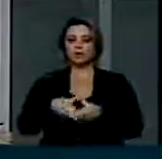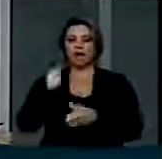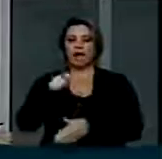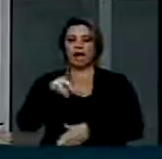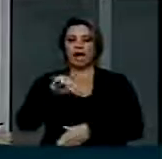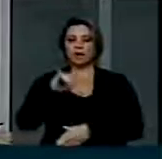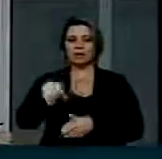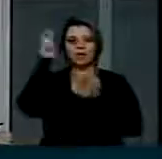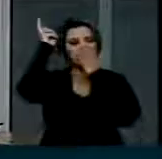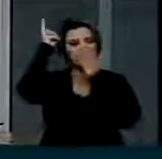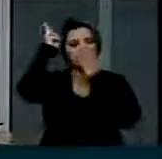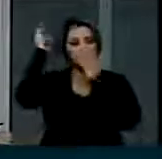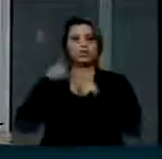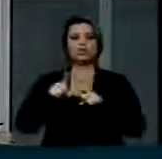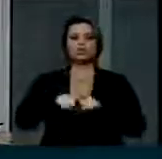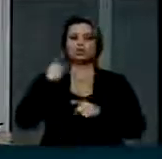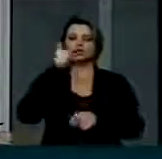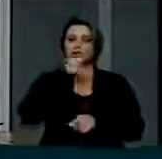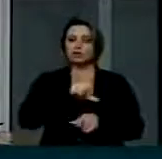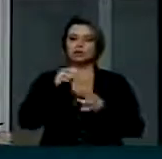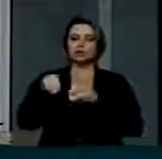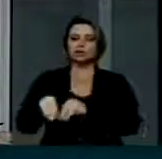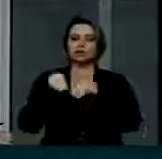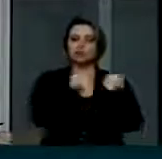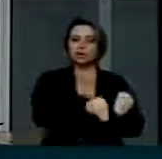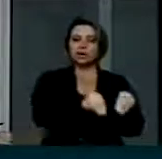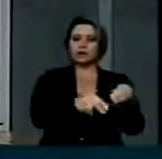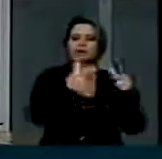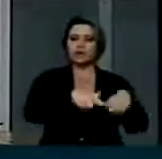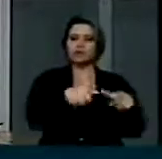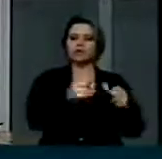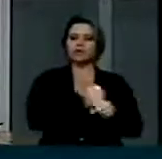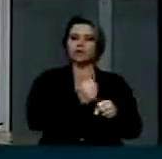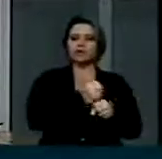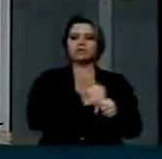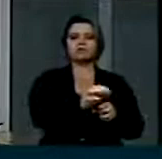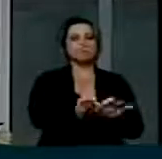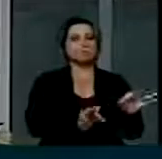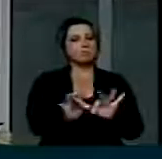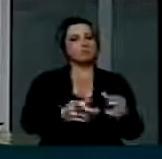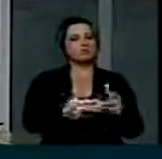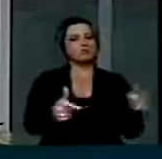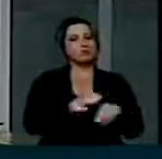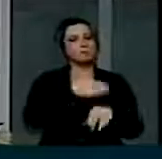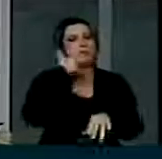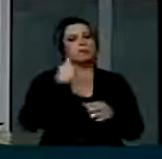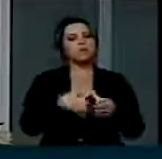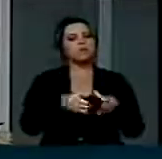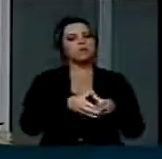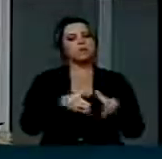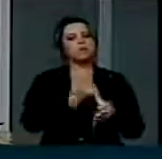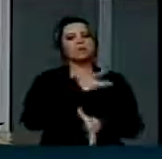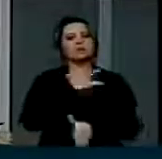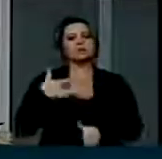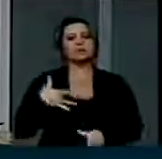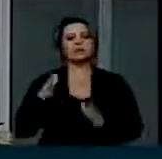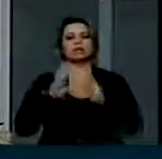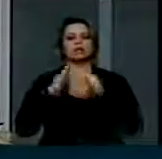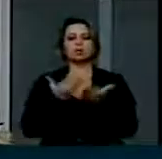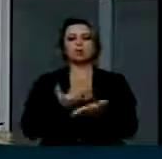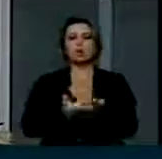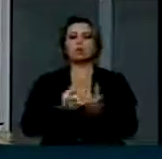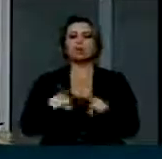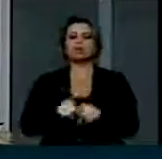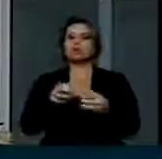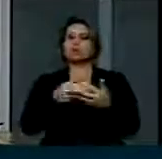-156 foram relocadas com toda a infraestrutura de serviços, comunidades de saúde, escolas